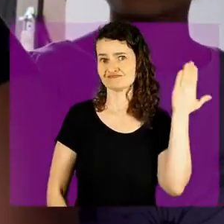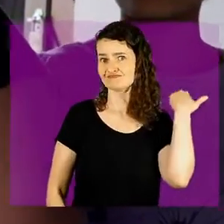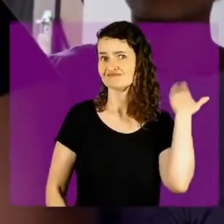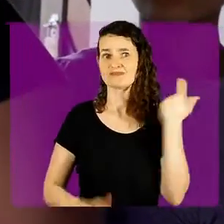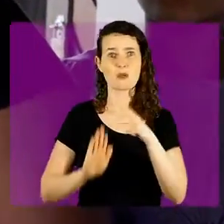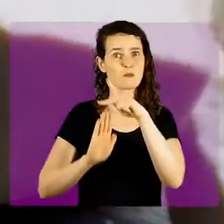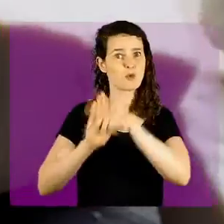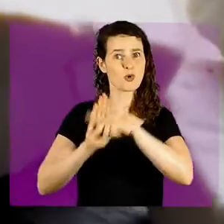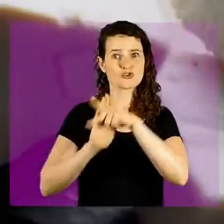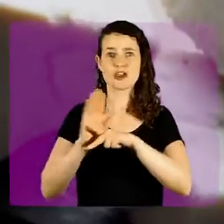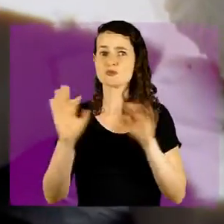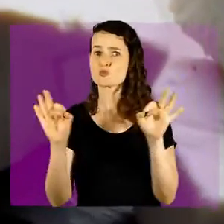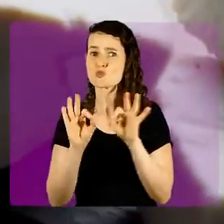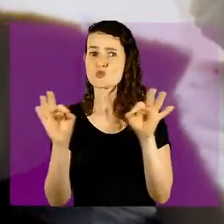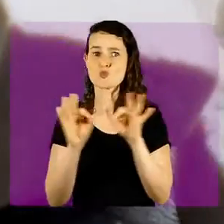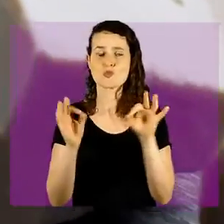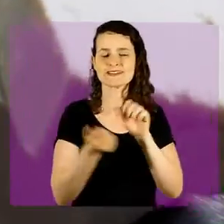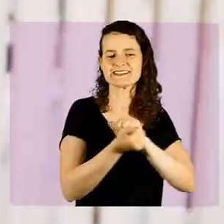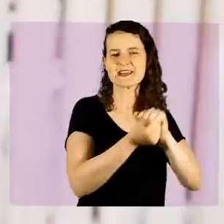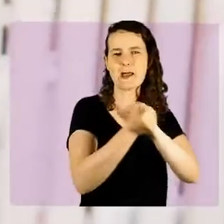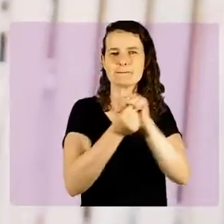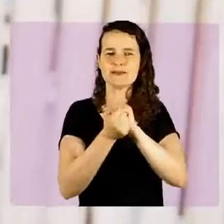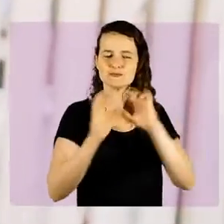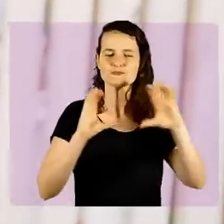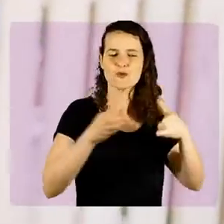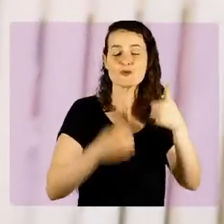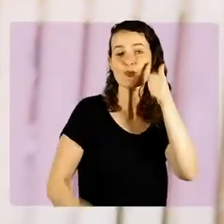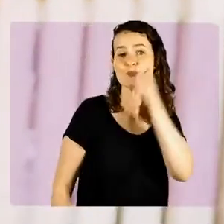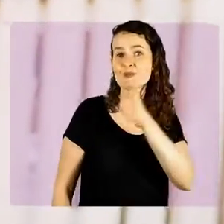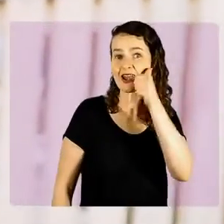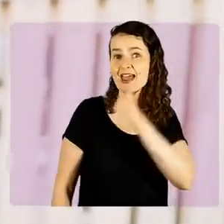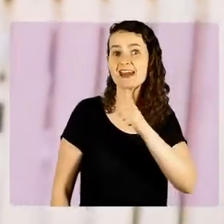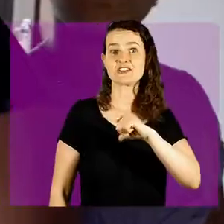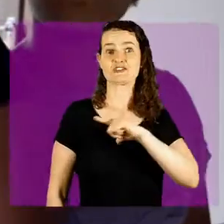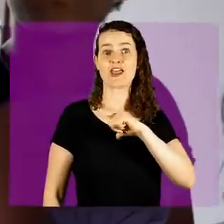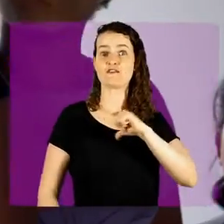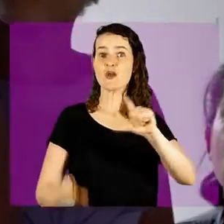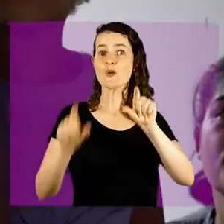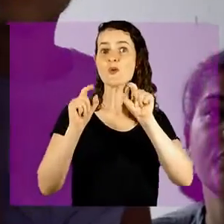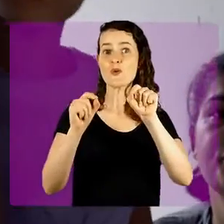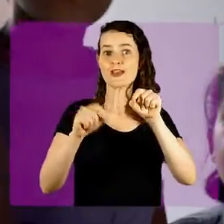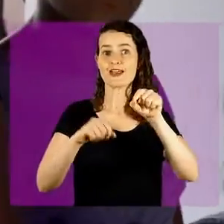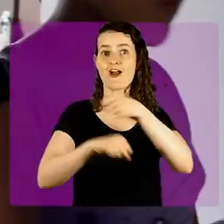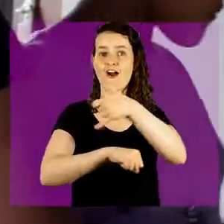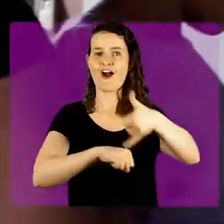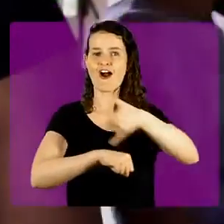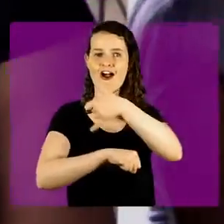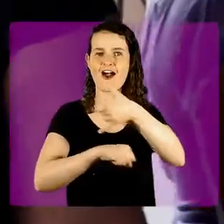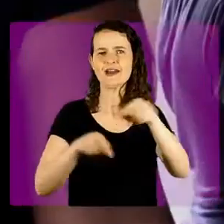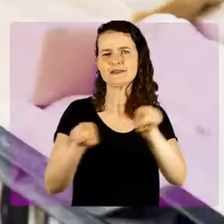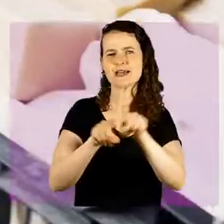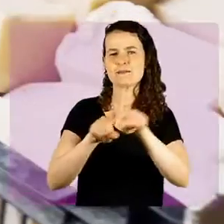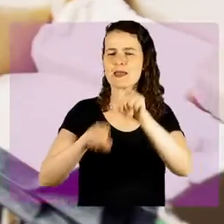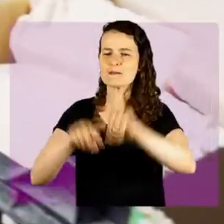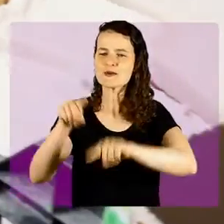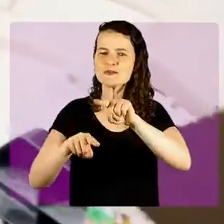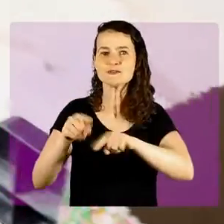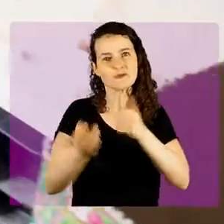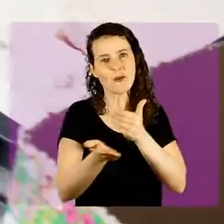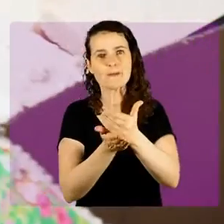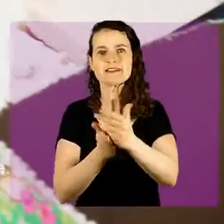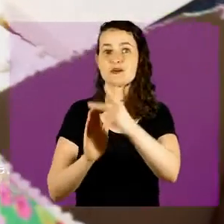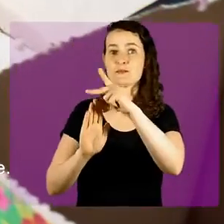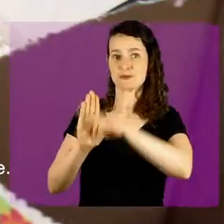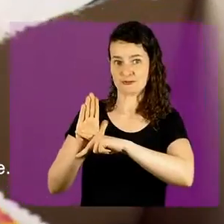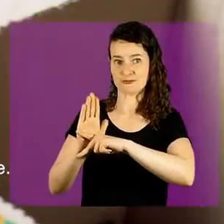para iniciar o projeto, sabão entre elas, né? E de repente conseguimos o óleo e a soda e iniciamos o